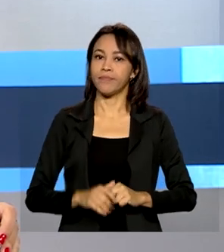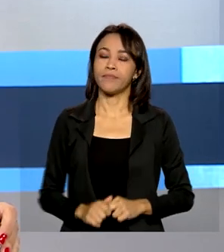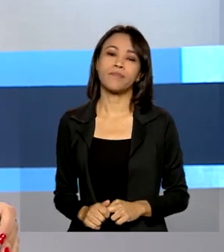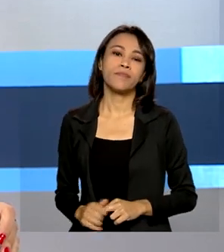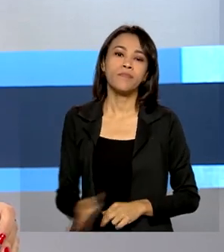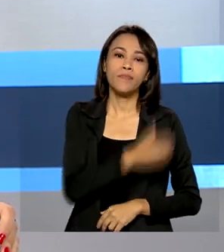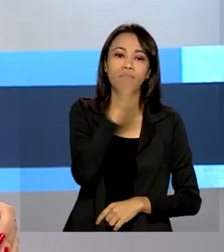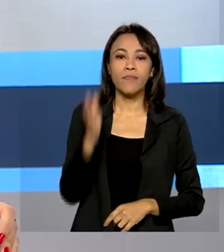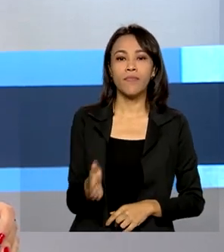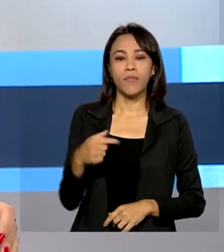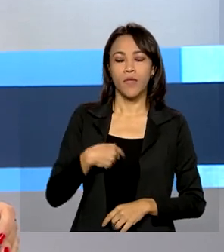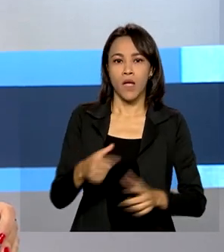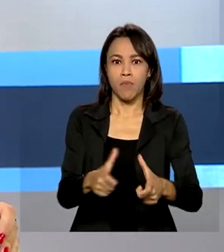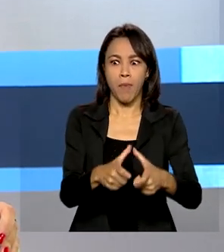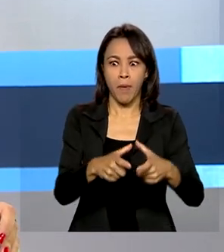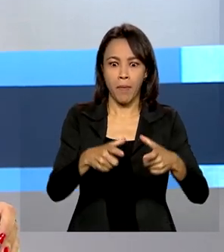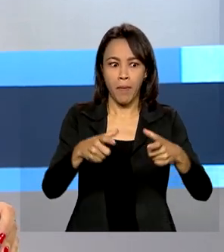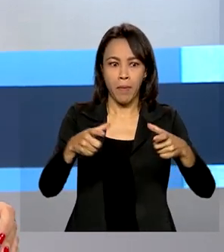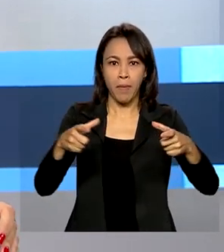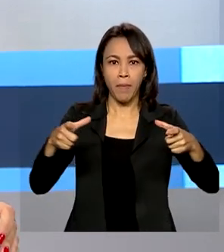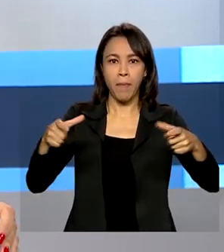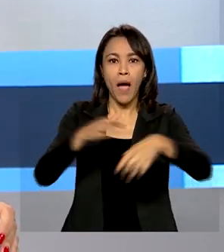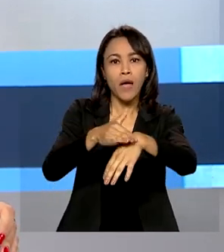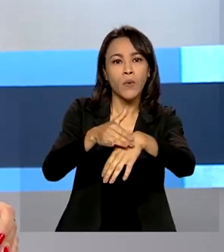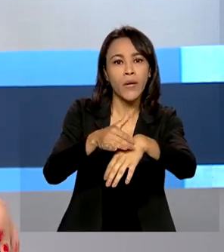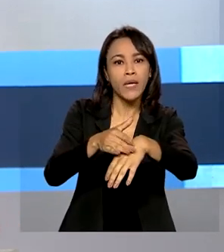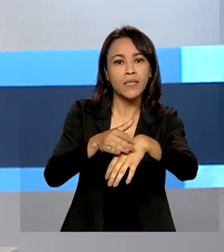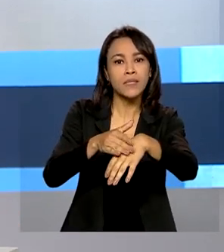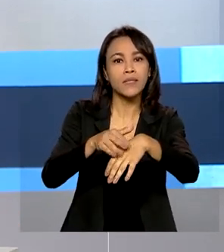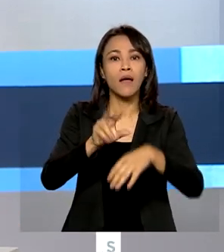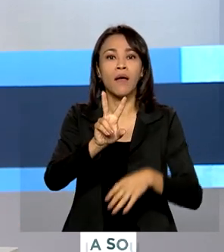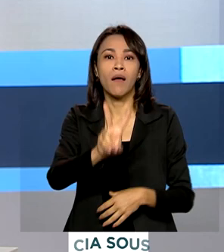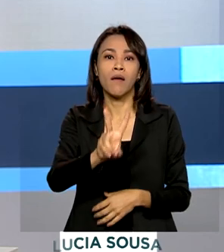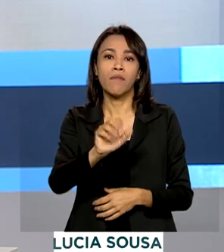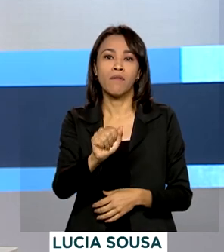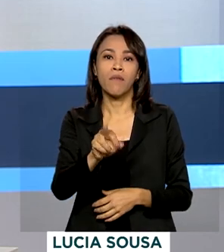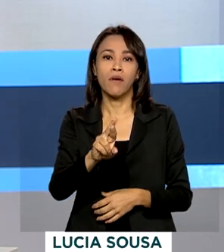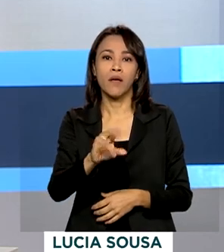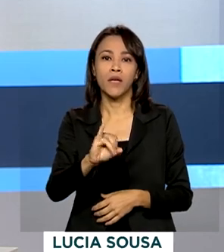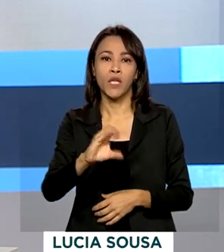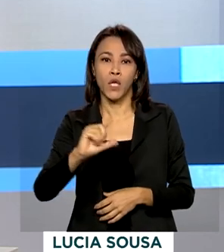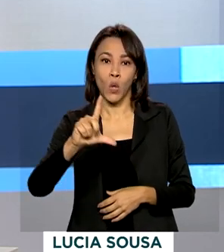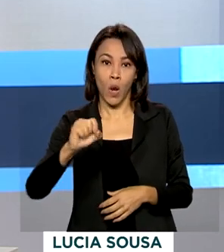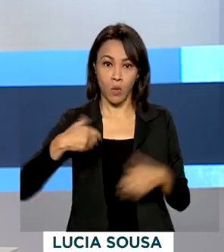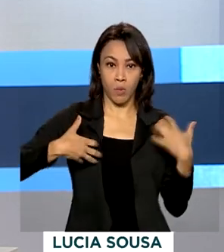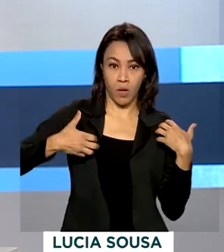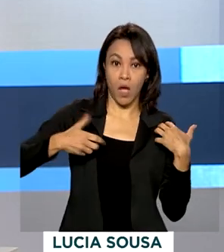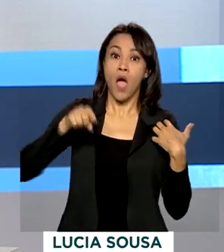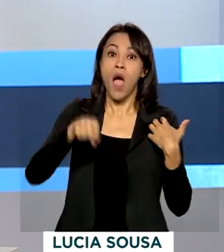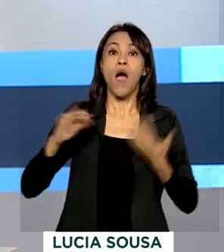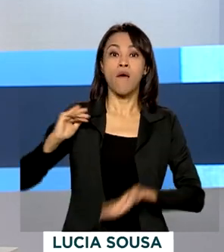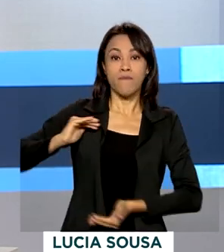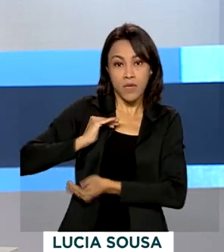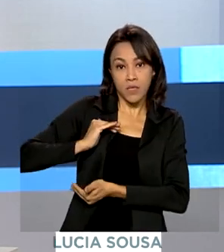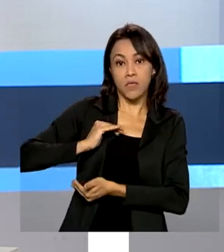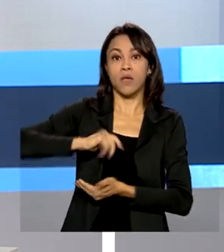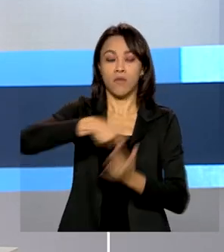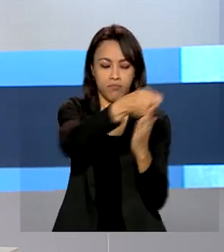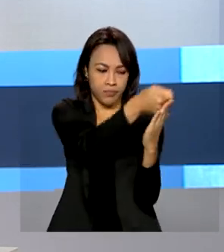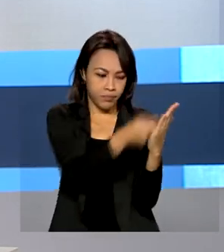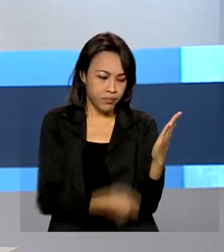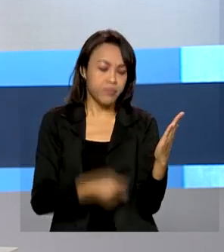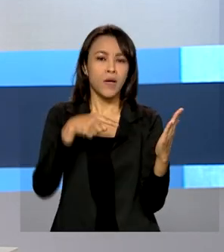Diante do aumento de casos da varíola do macaco em todo o mundo, a Anvisa publicou uma nota sobre medidas que devem ser adotadas em